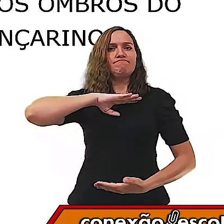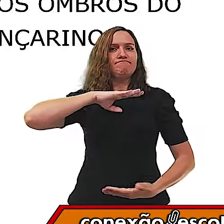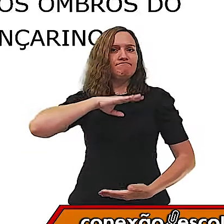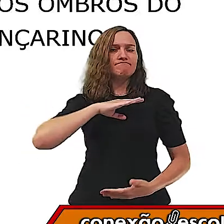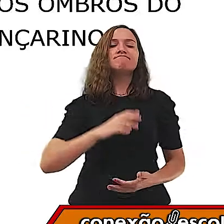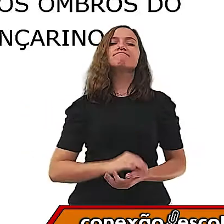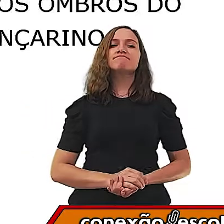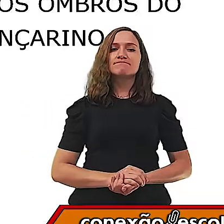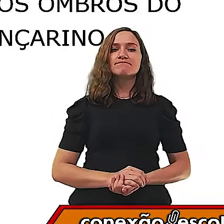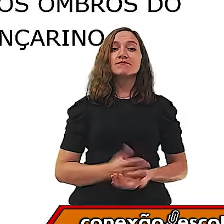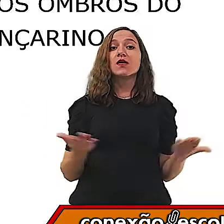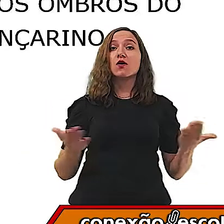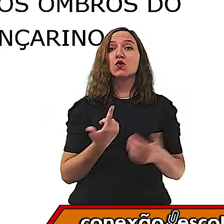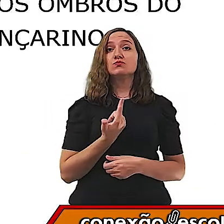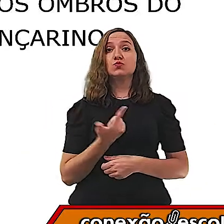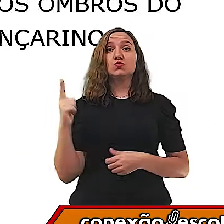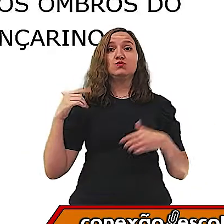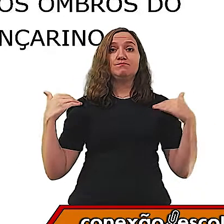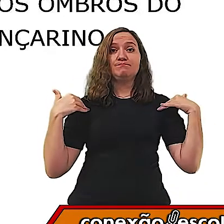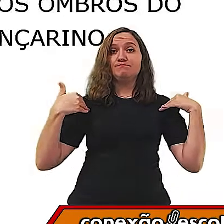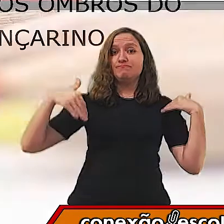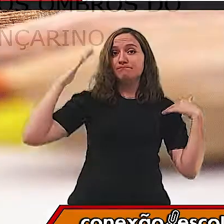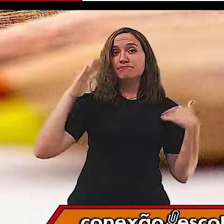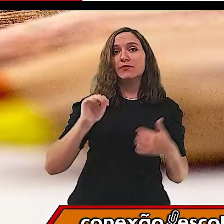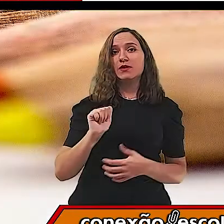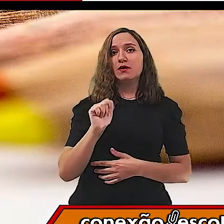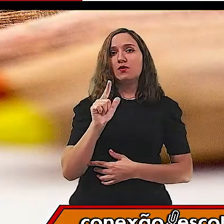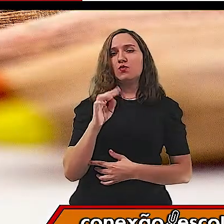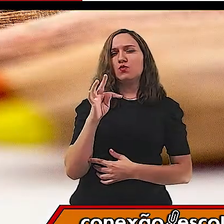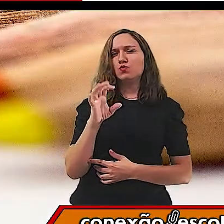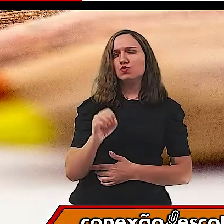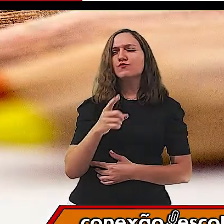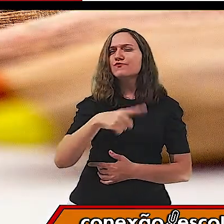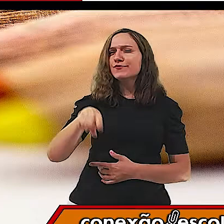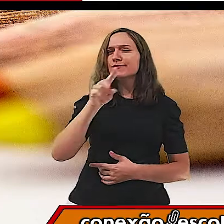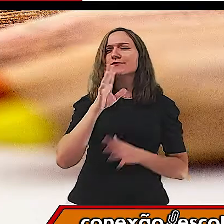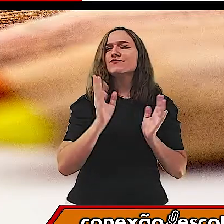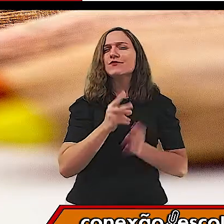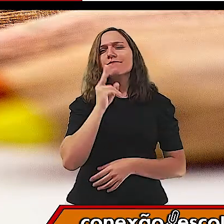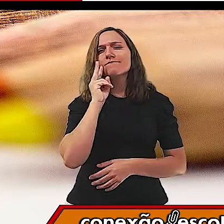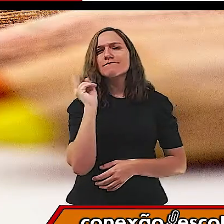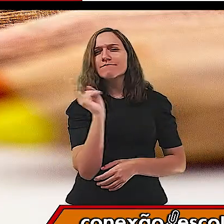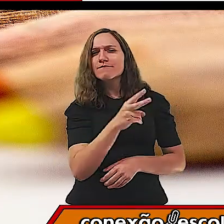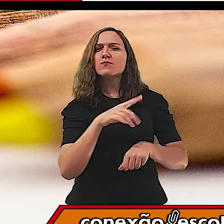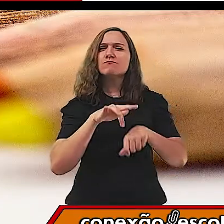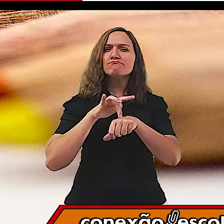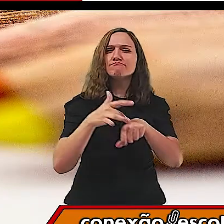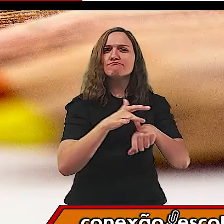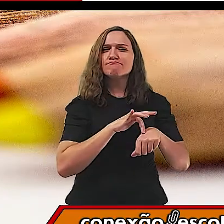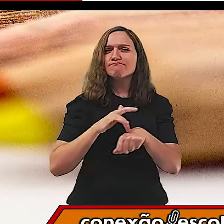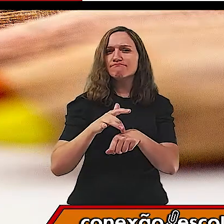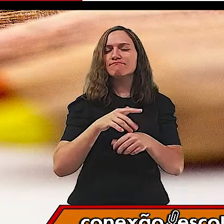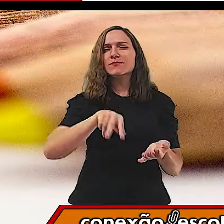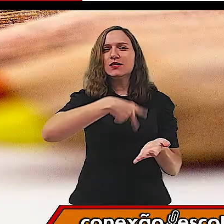E no nível alto? Ah, vocês já foram ver um balé clássico?